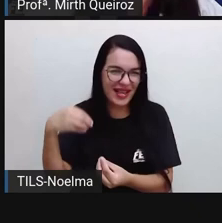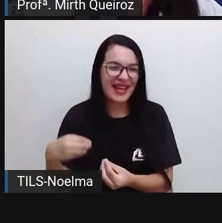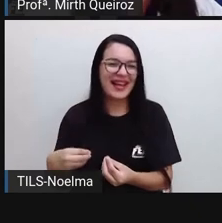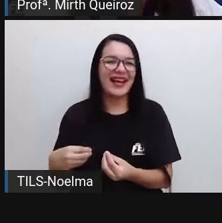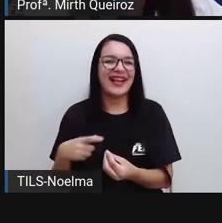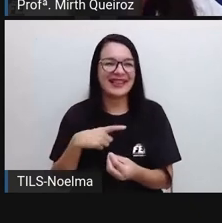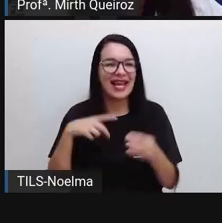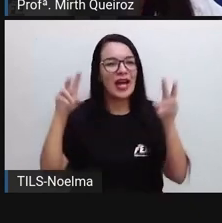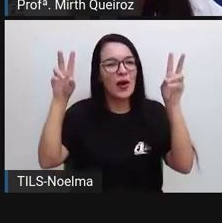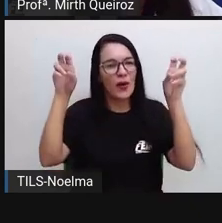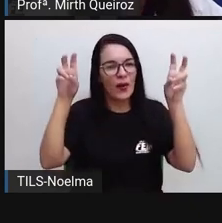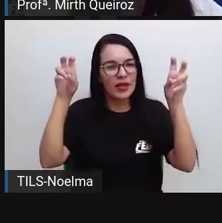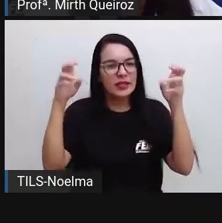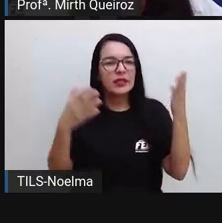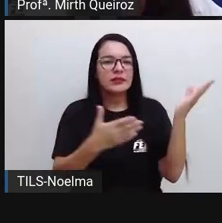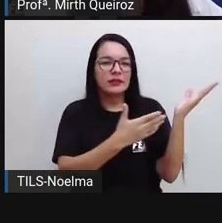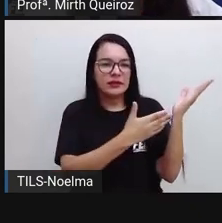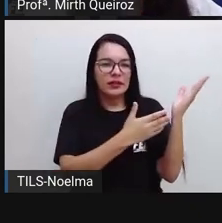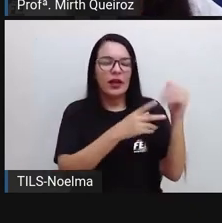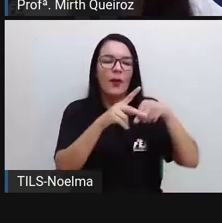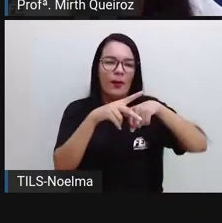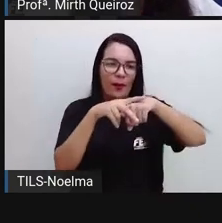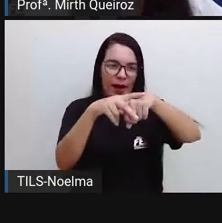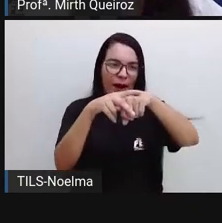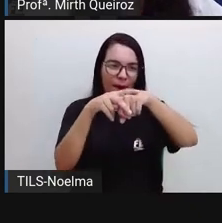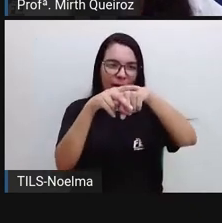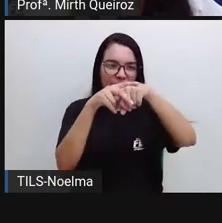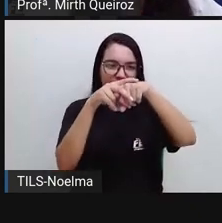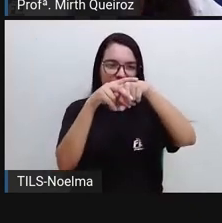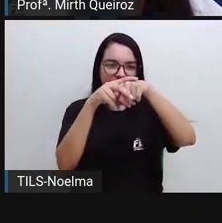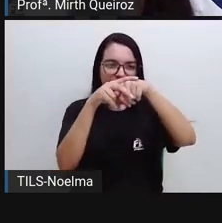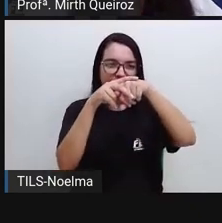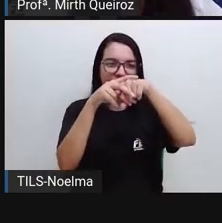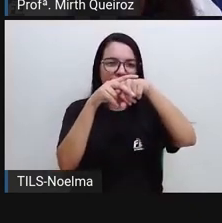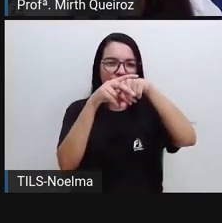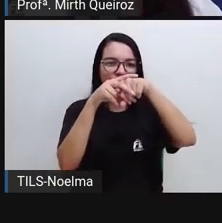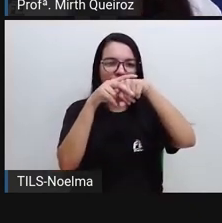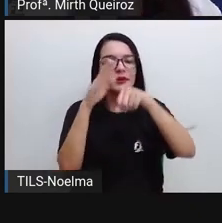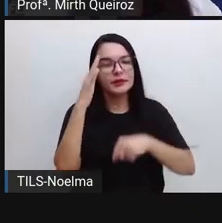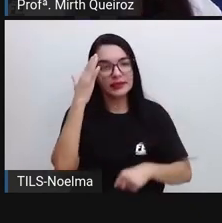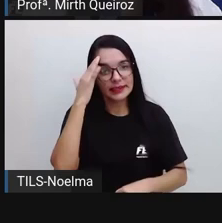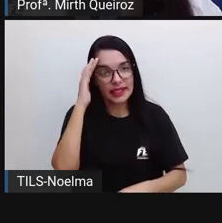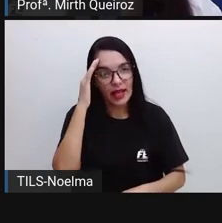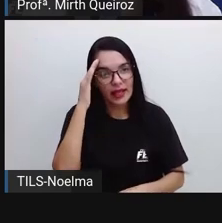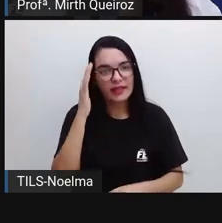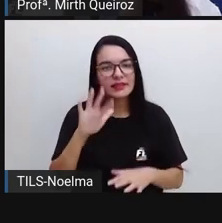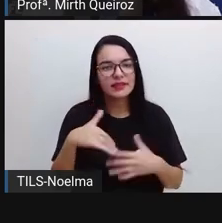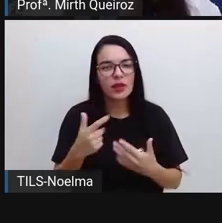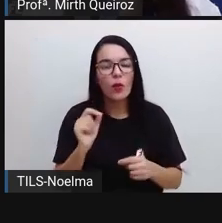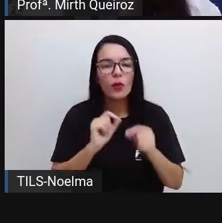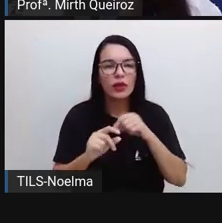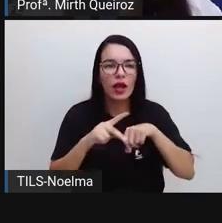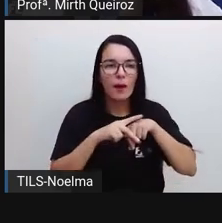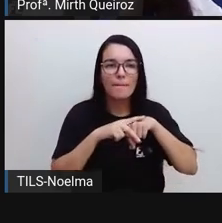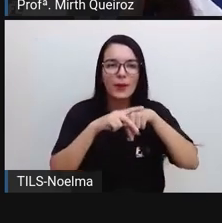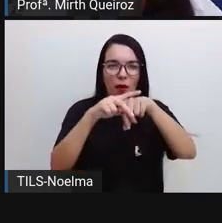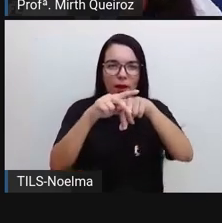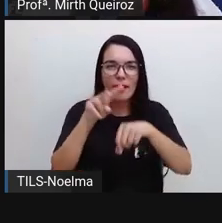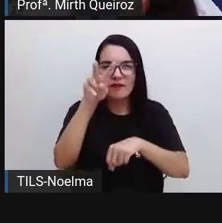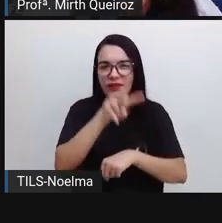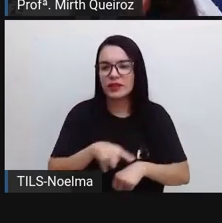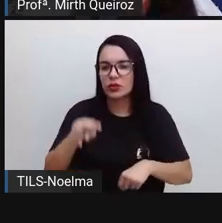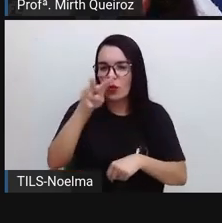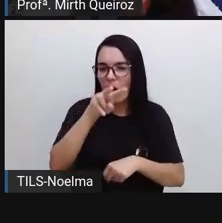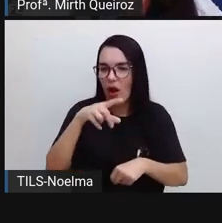assunto aí da poesia, do poema, certo? Então, esse tipo de poema, um poema visual, vai unir a